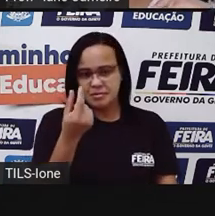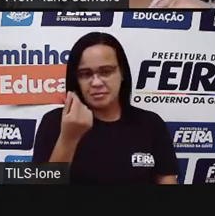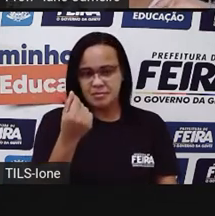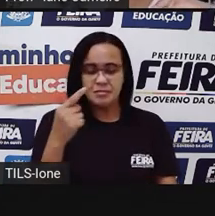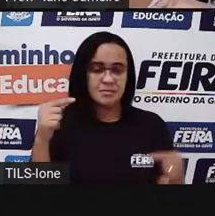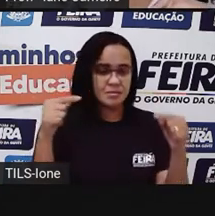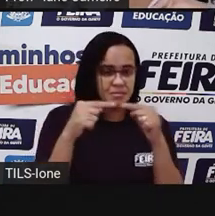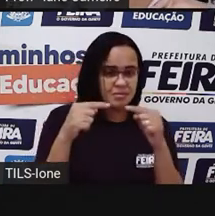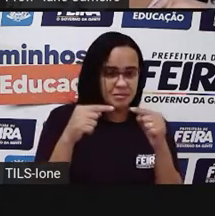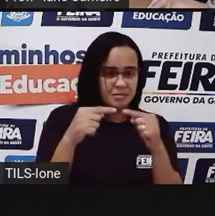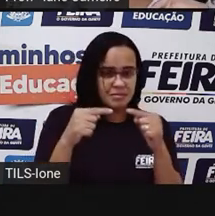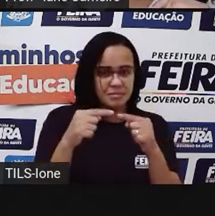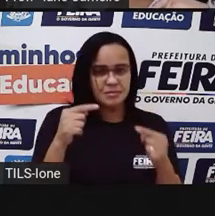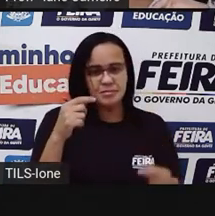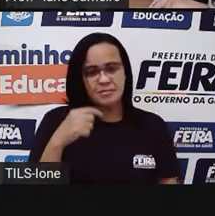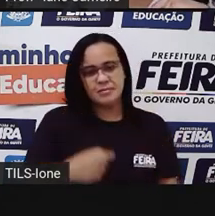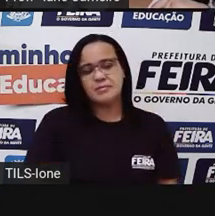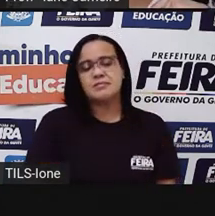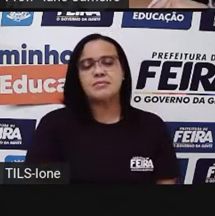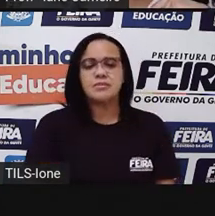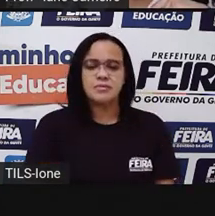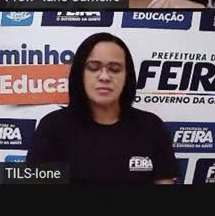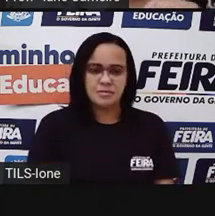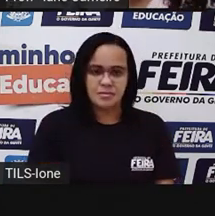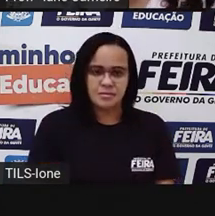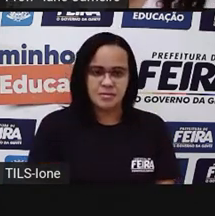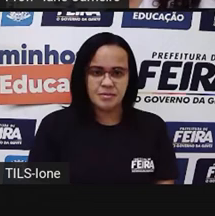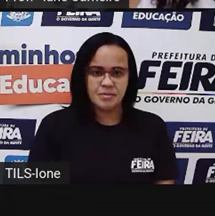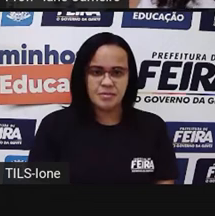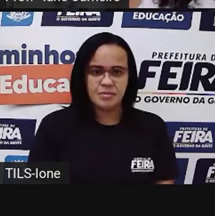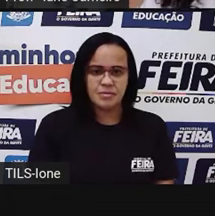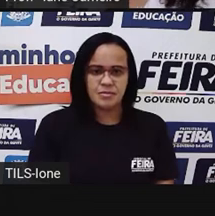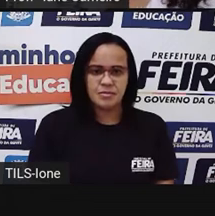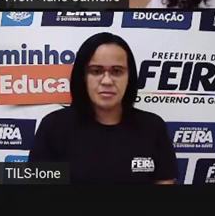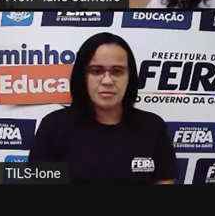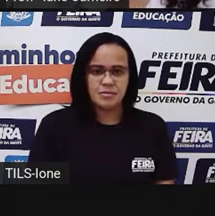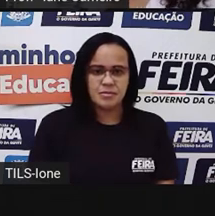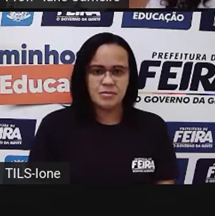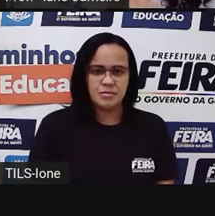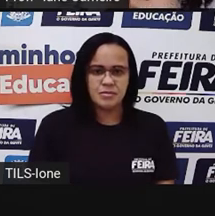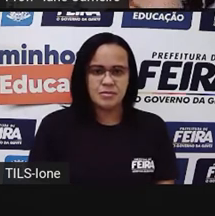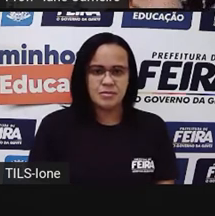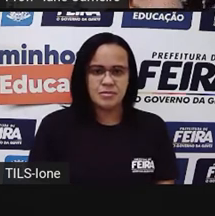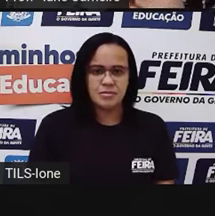escrever por extenso também. A Prova vai aqui. Tirar esse cartãozinho daqui.